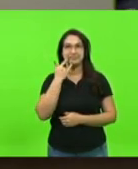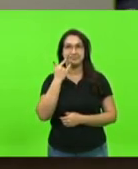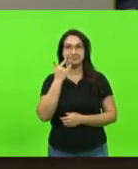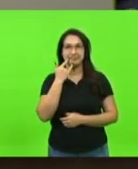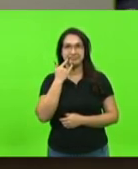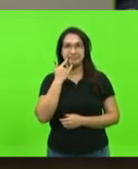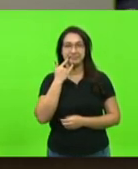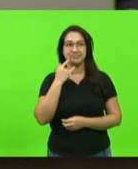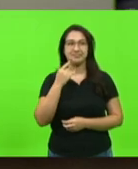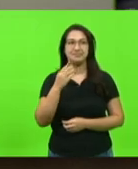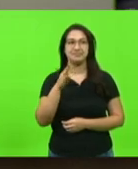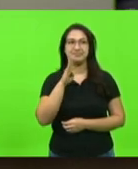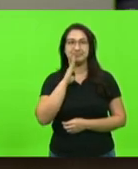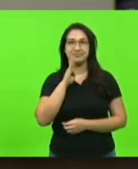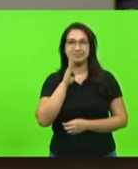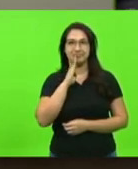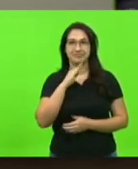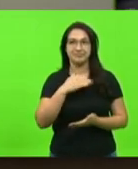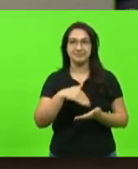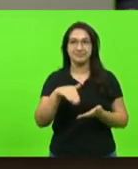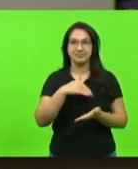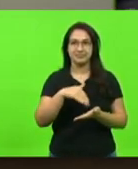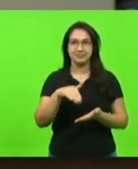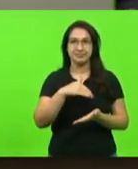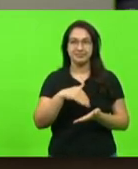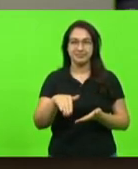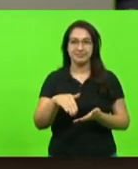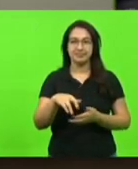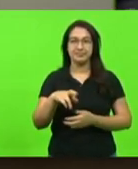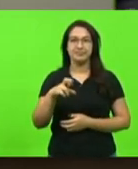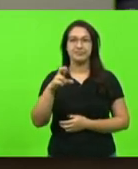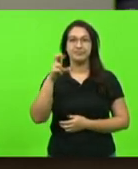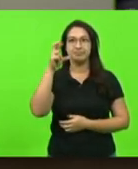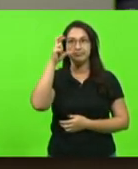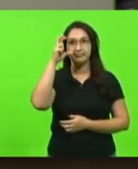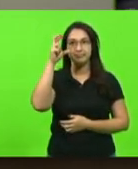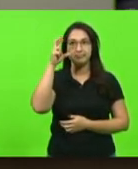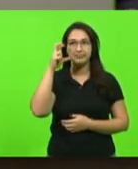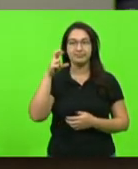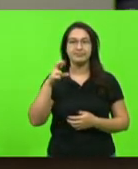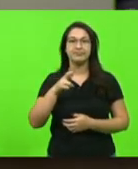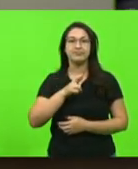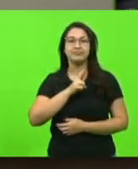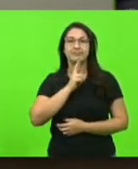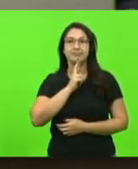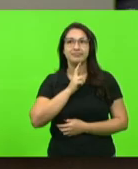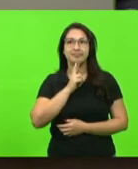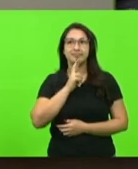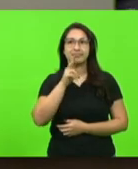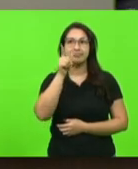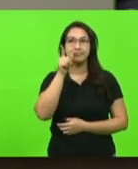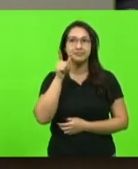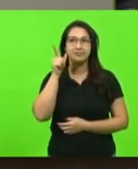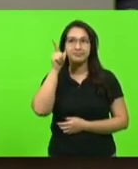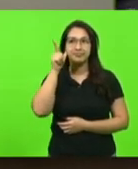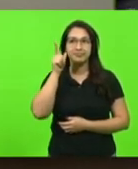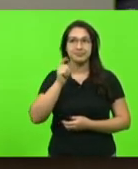Berlanda. Secretarias, deputados Ricardo Alba, Rodrigo Minotto, Laércio Schuster.